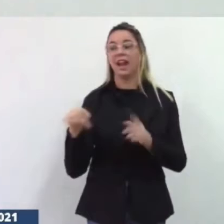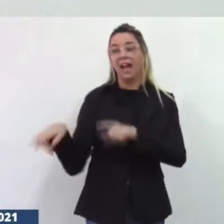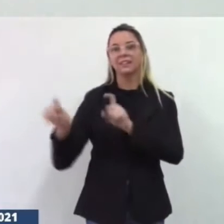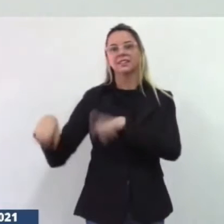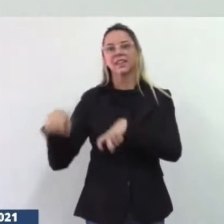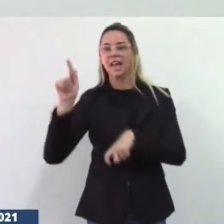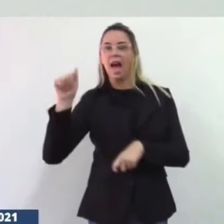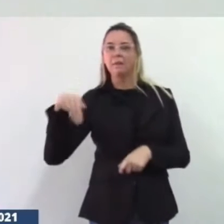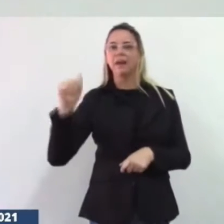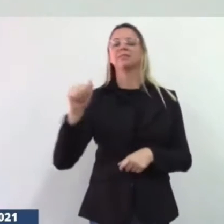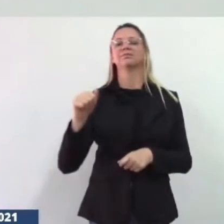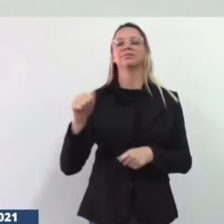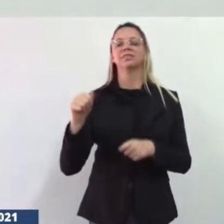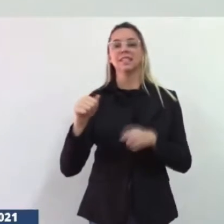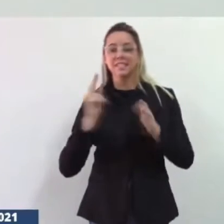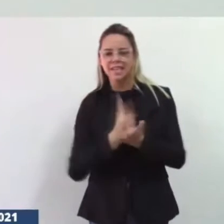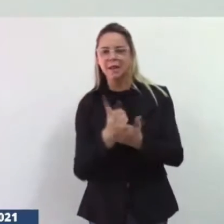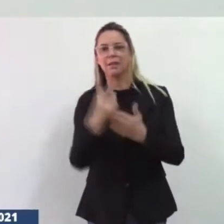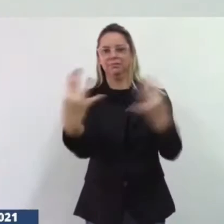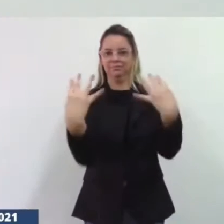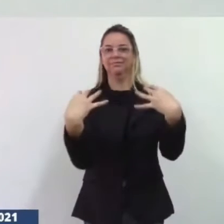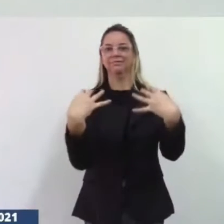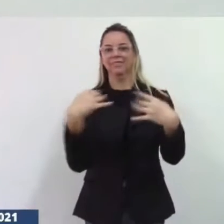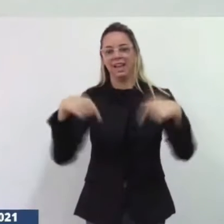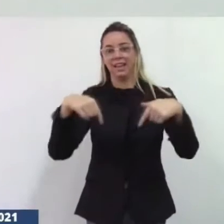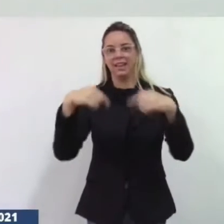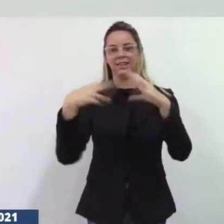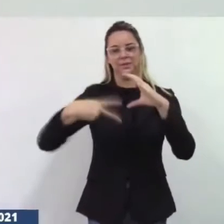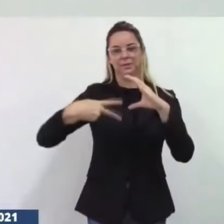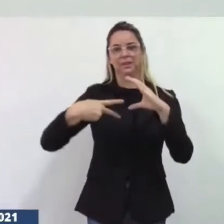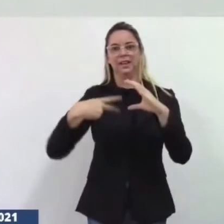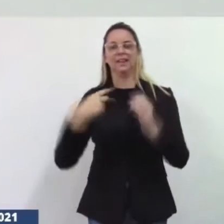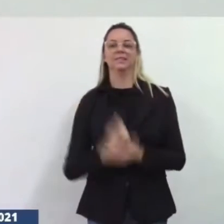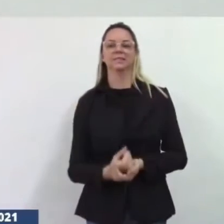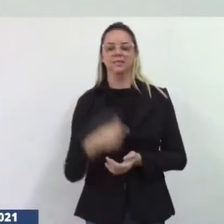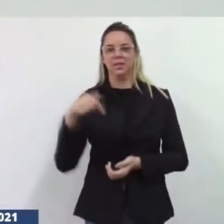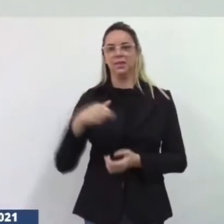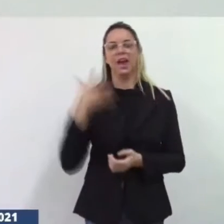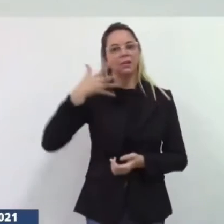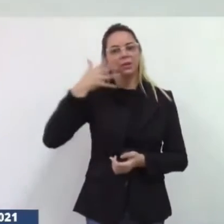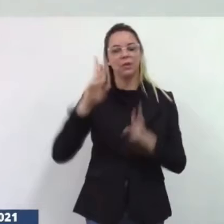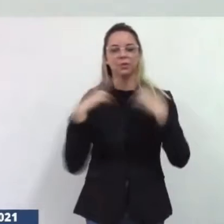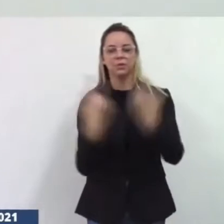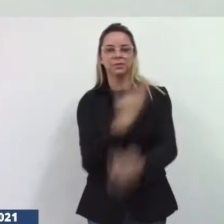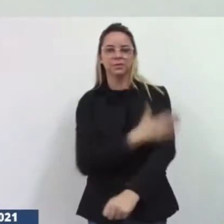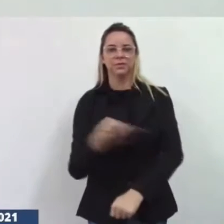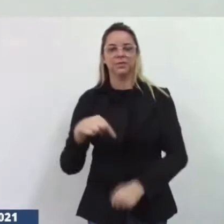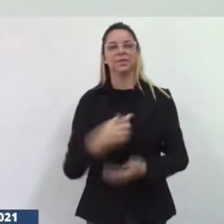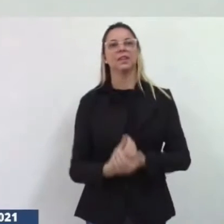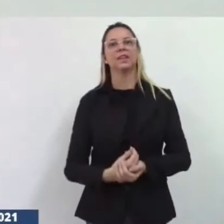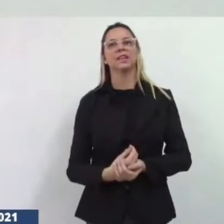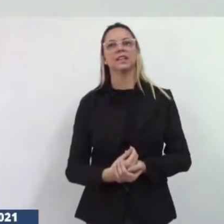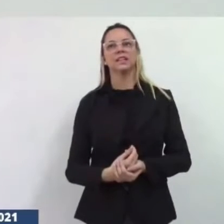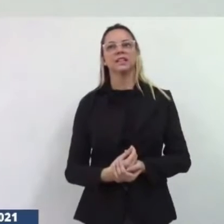perdem toda a sessão dessa casa e hoje colocar aqui